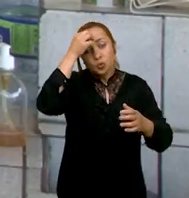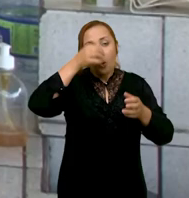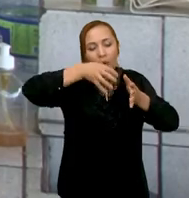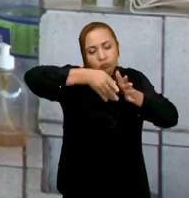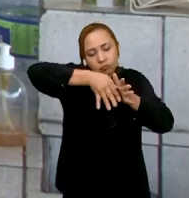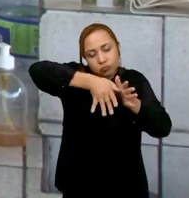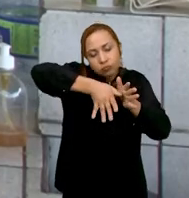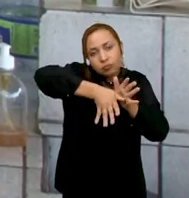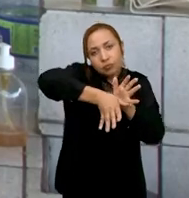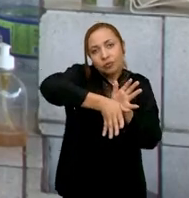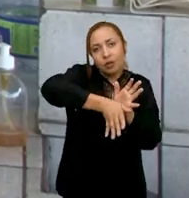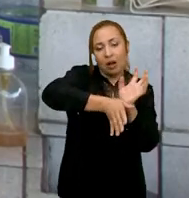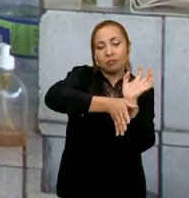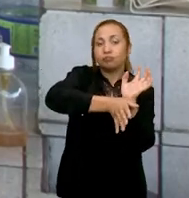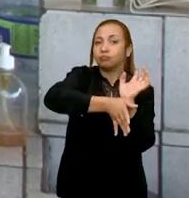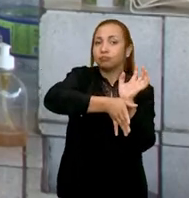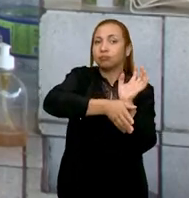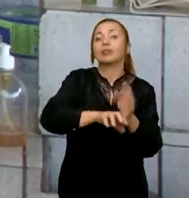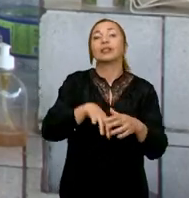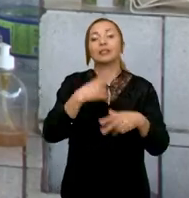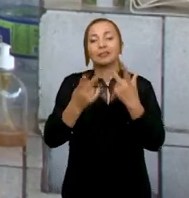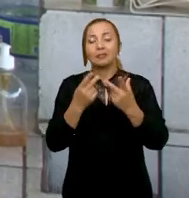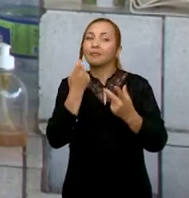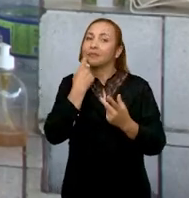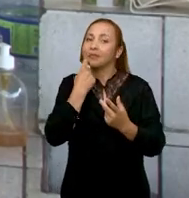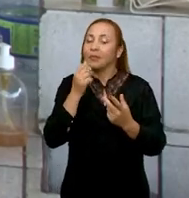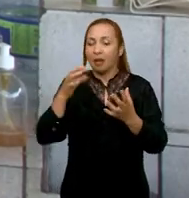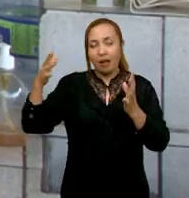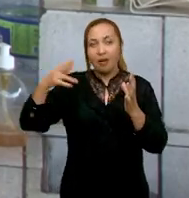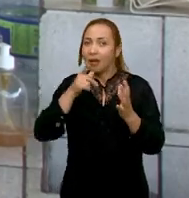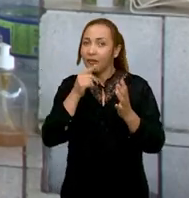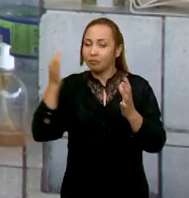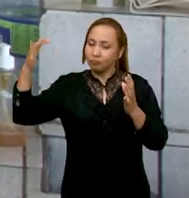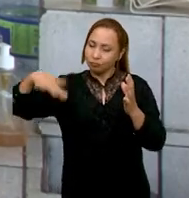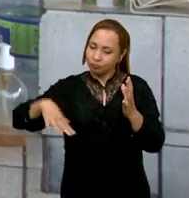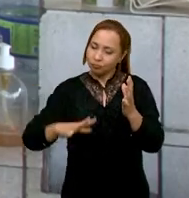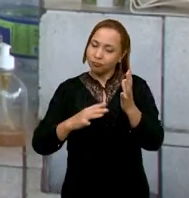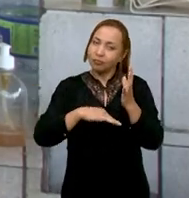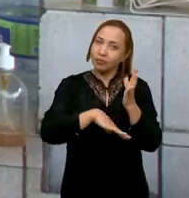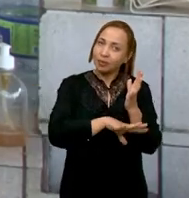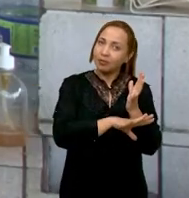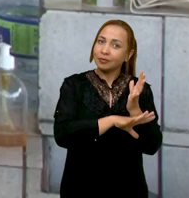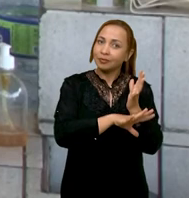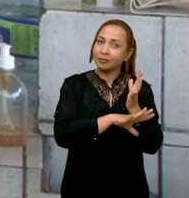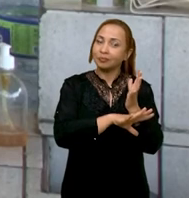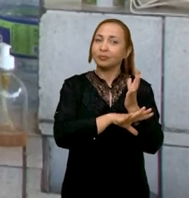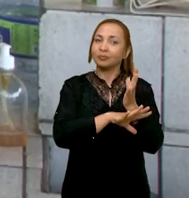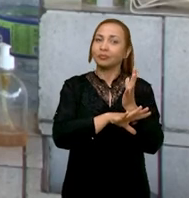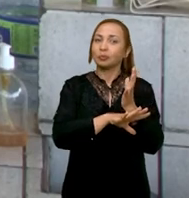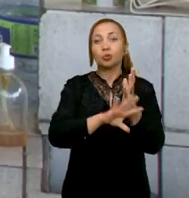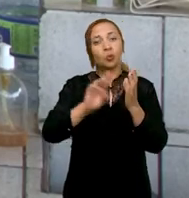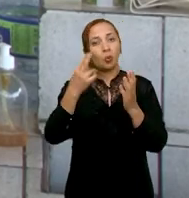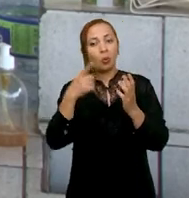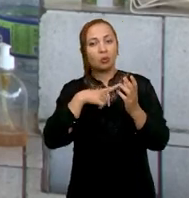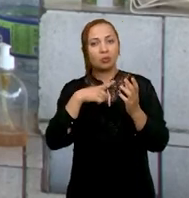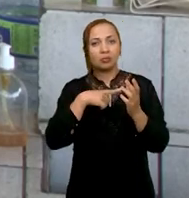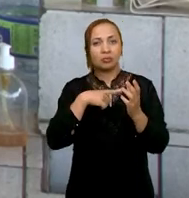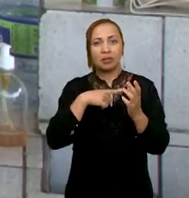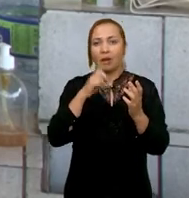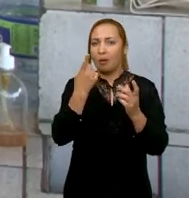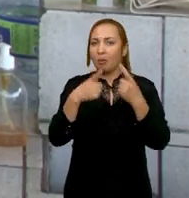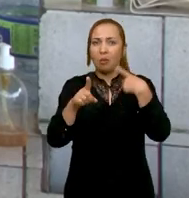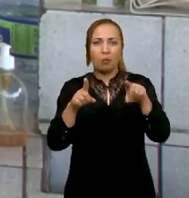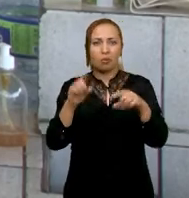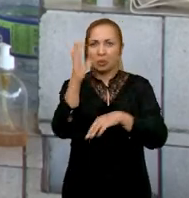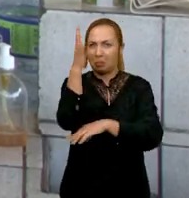raízes da alface ficam dentro da água. E quando a água da criação dos peixes passa pela raiz das alfaces, ou seja,